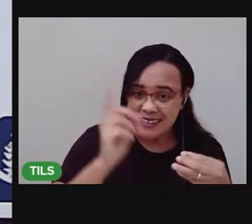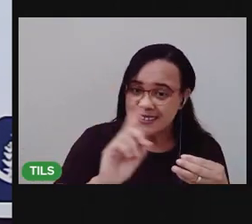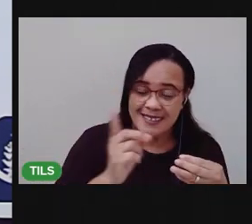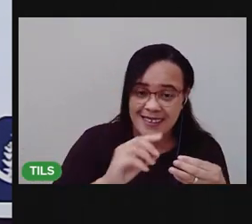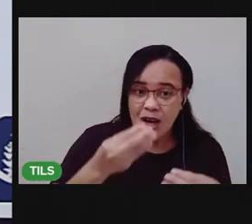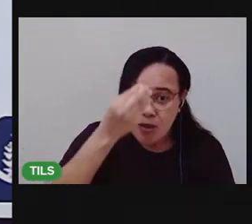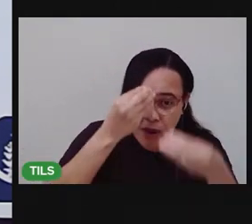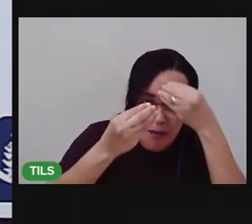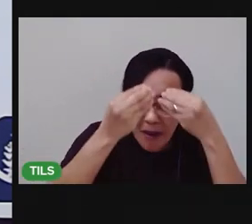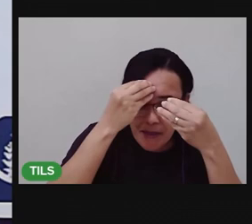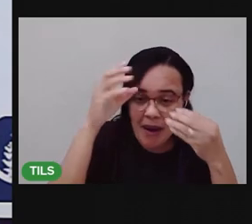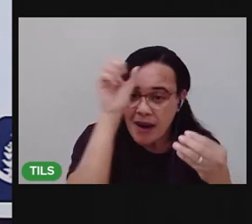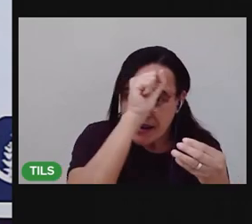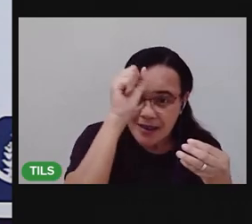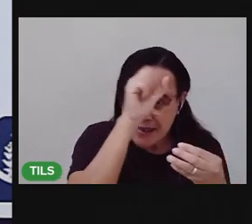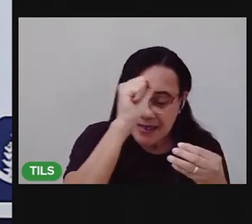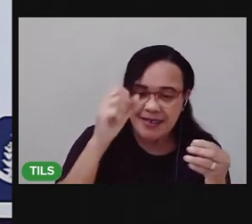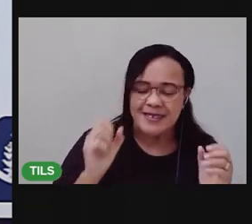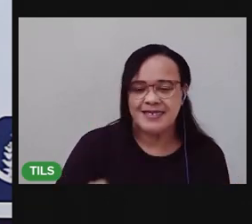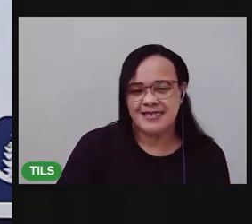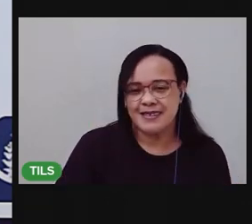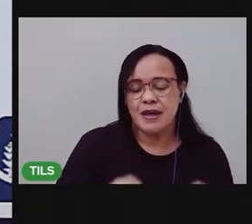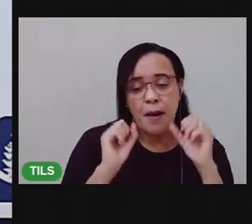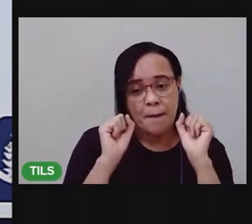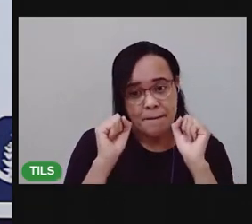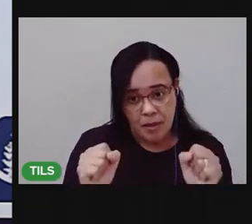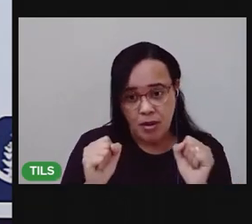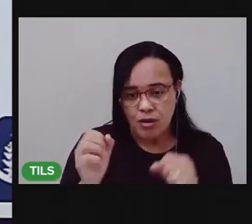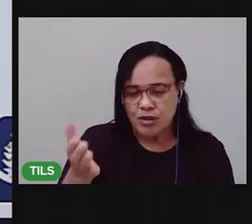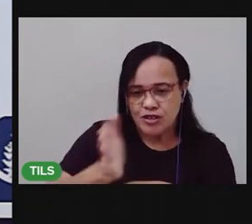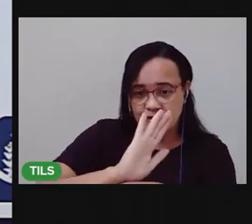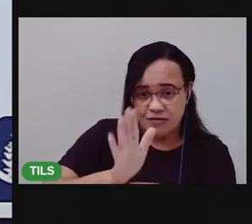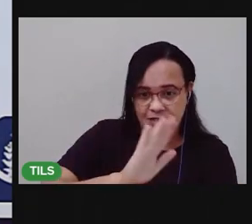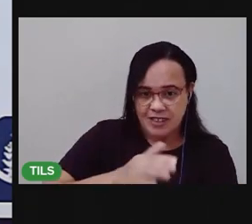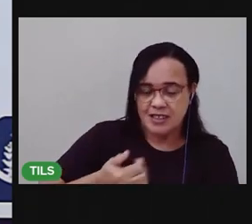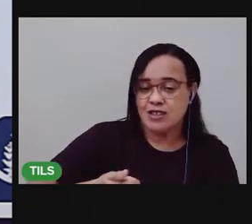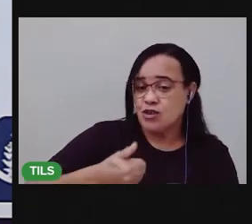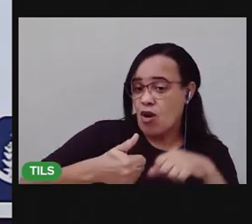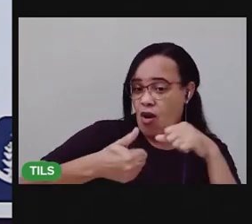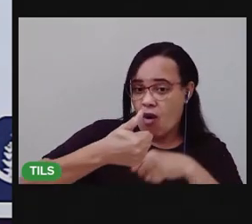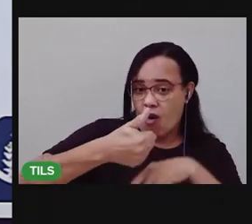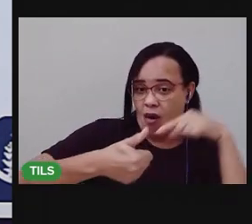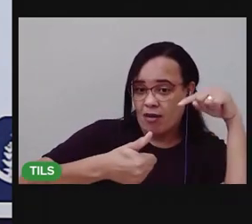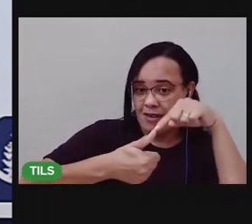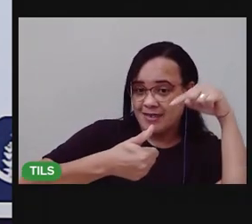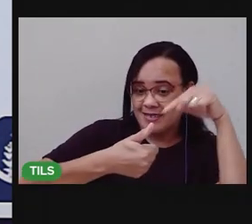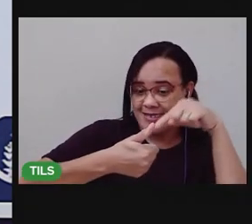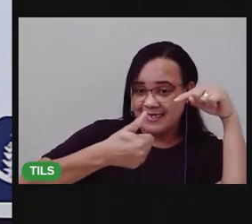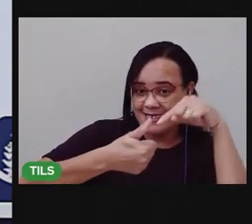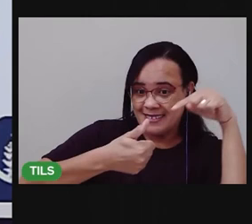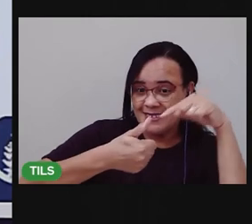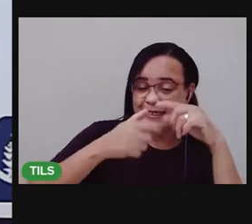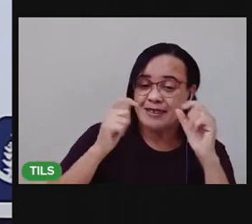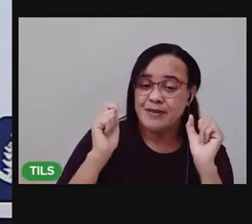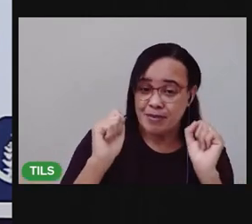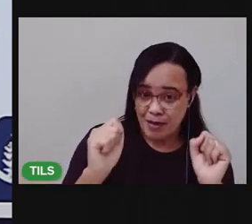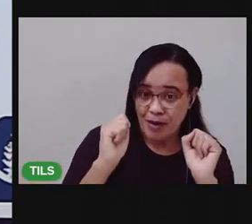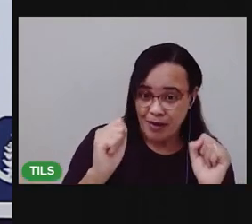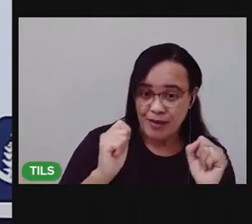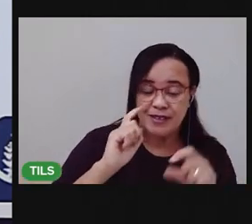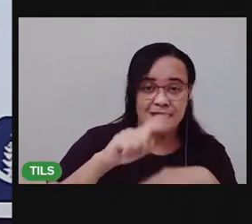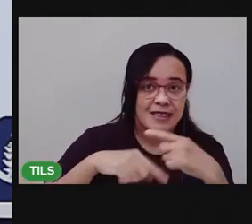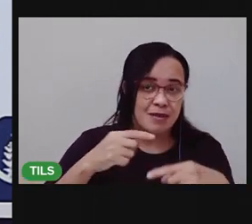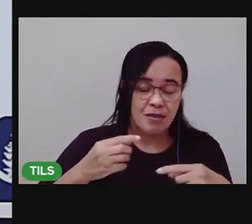escrever um comentário dizendo o que foi que você mais gostou de aprender na aula de hoje. A gente vai se despedir.